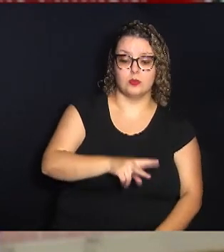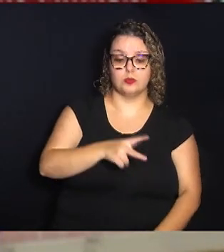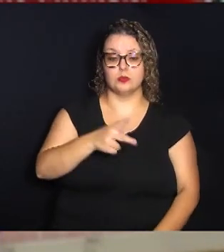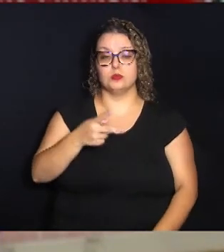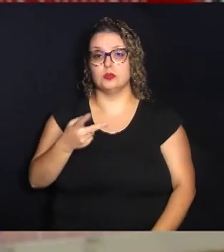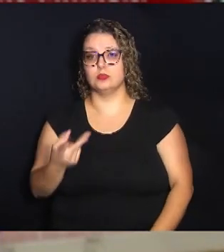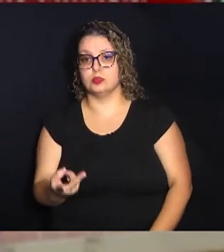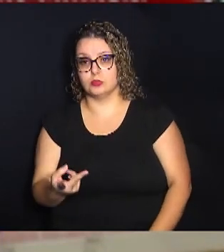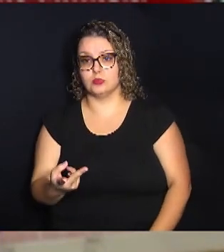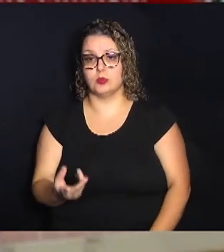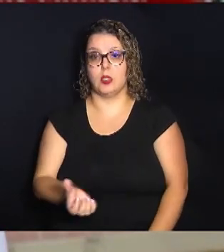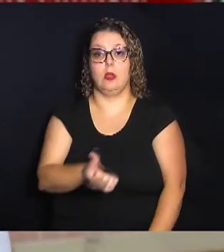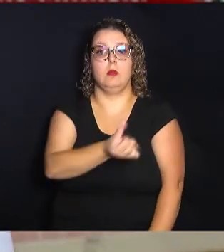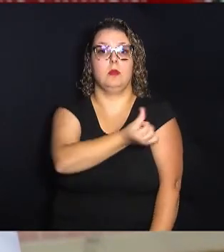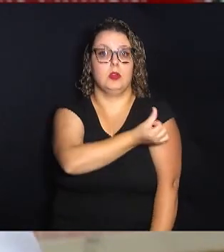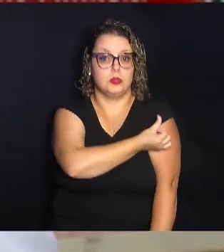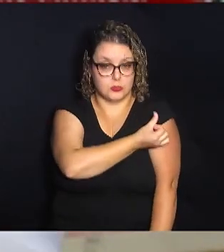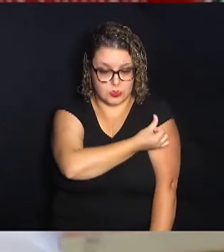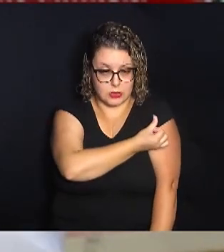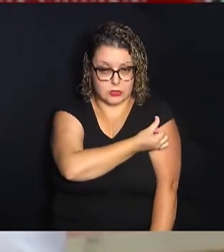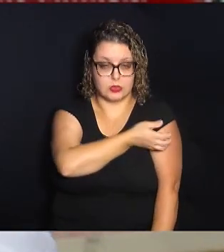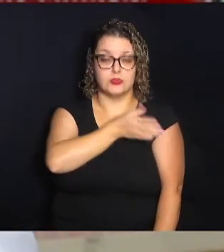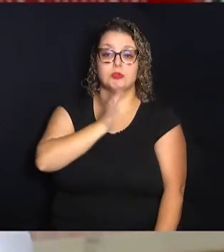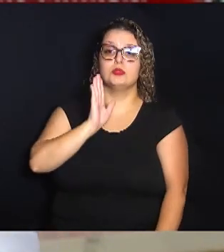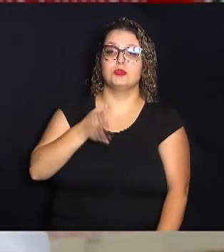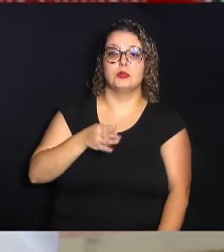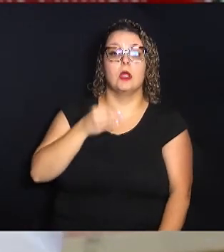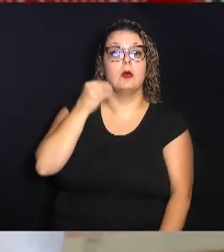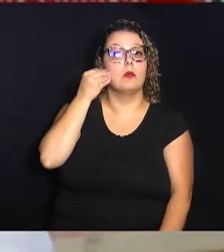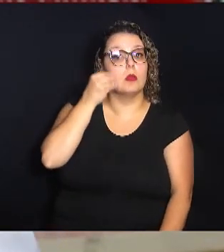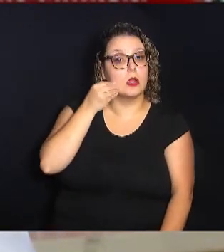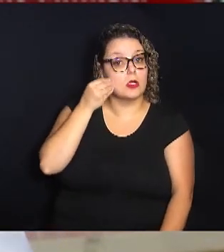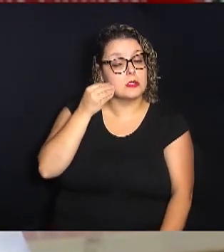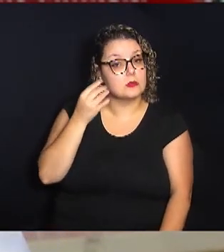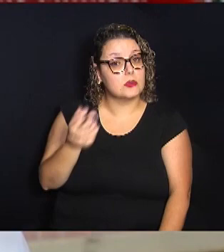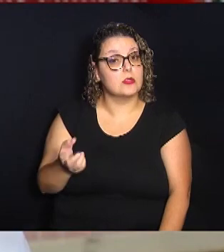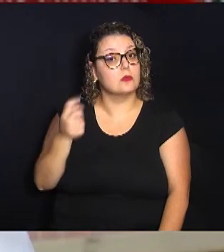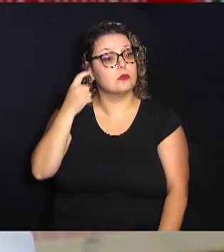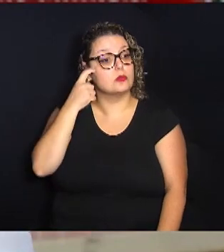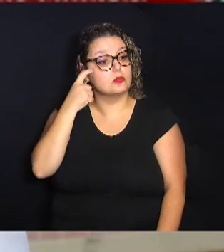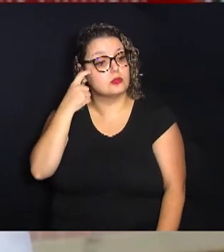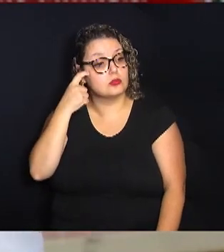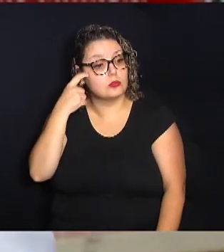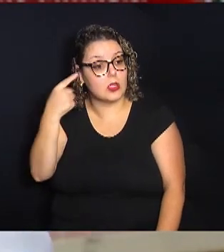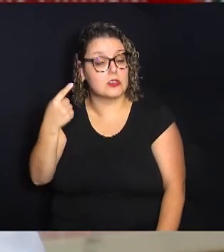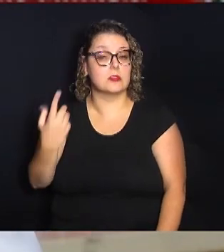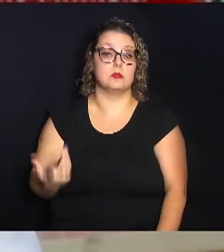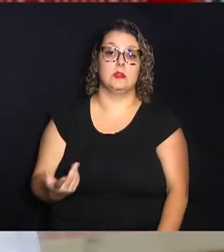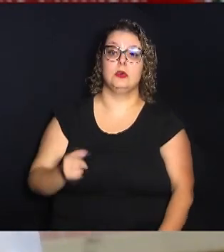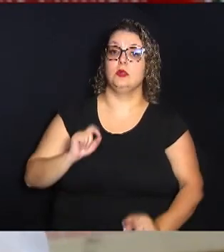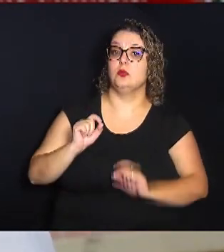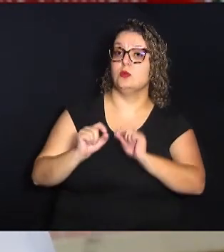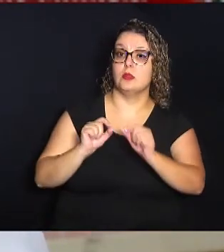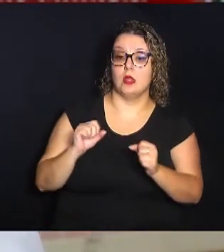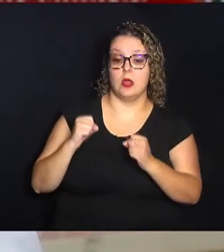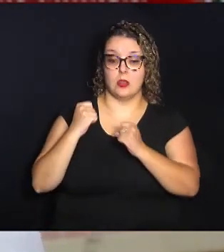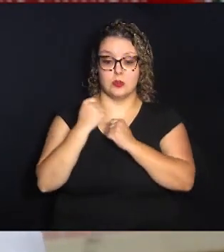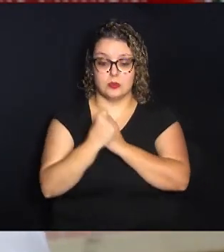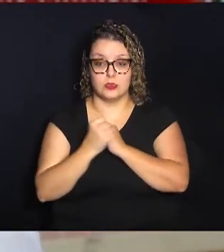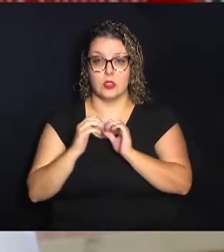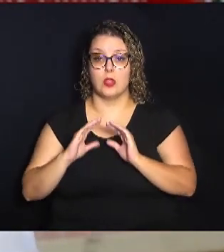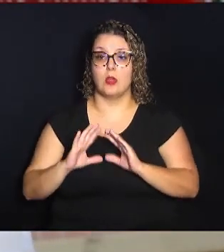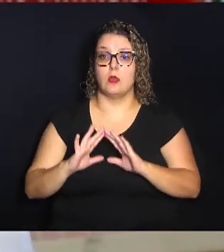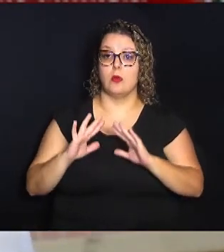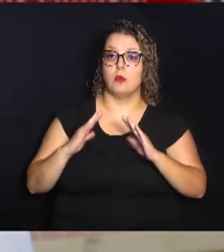para o sexto ano, ele já tem uma bagagem da importância do clima escolar, da proteção, de saber o que é